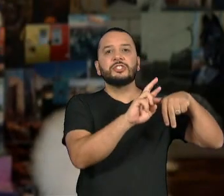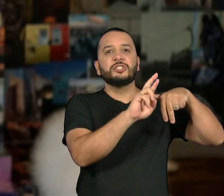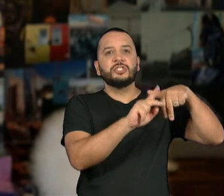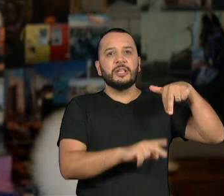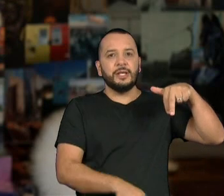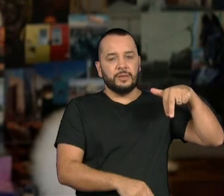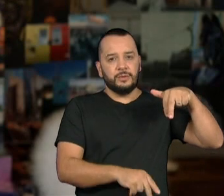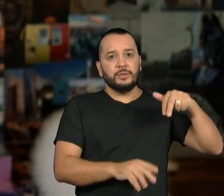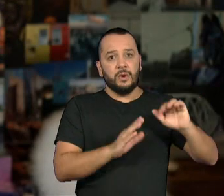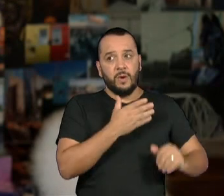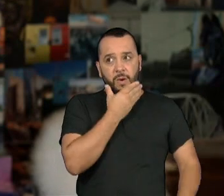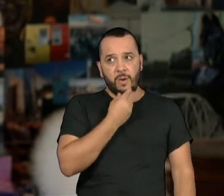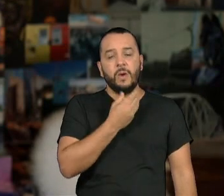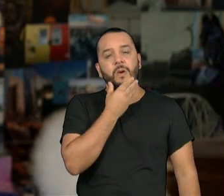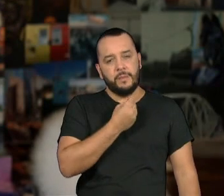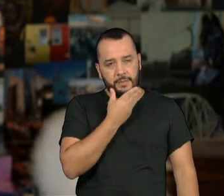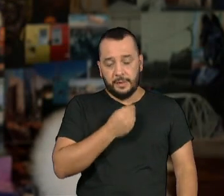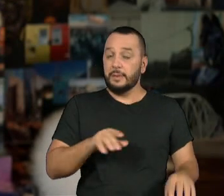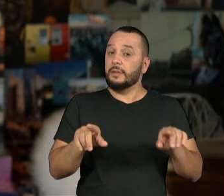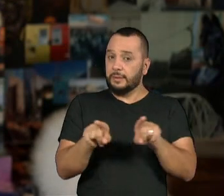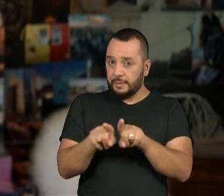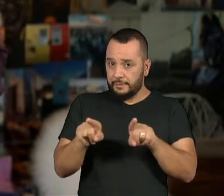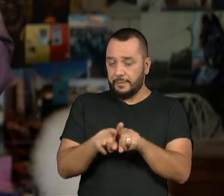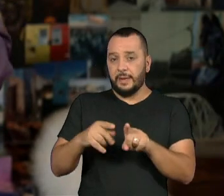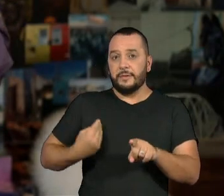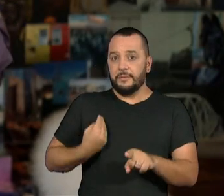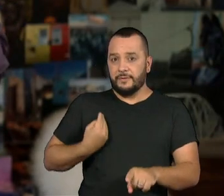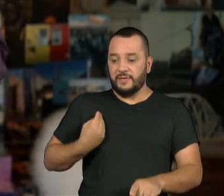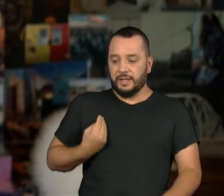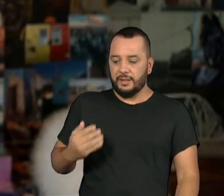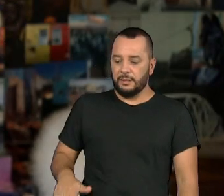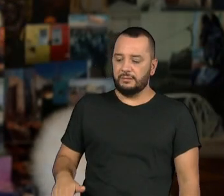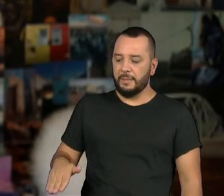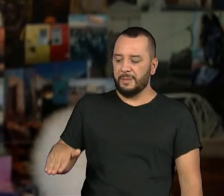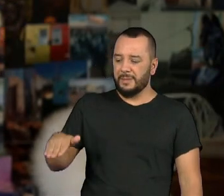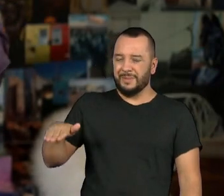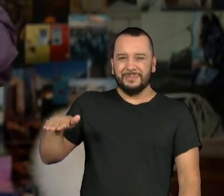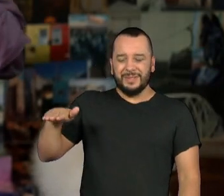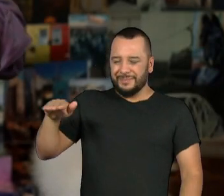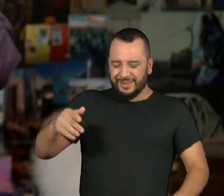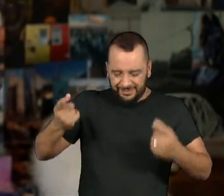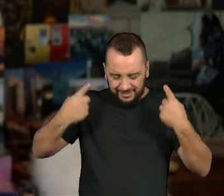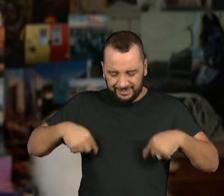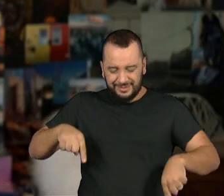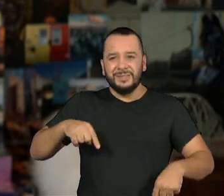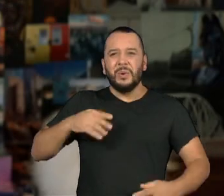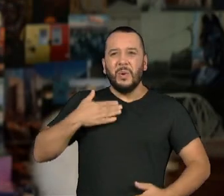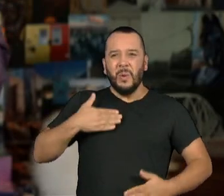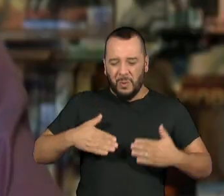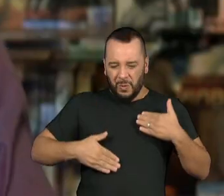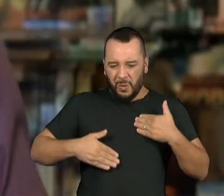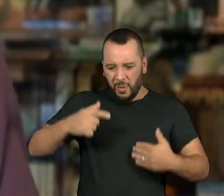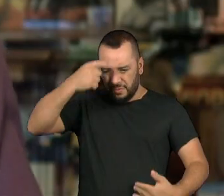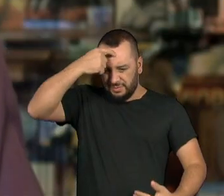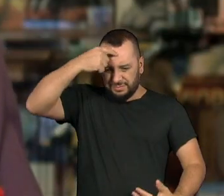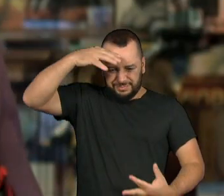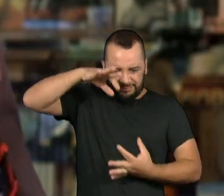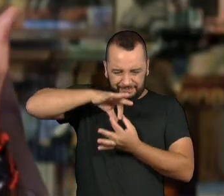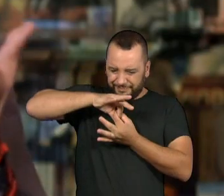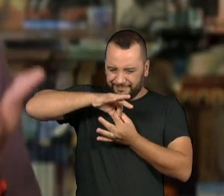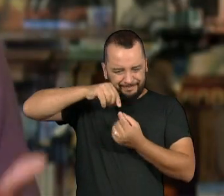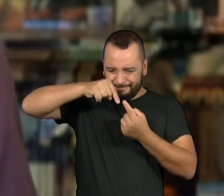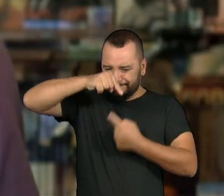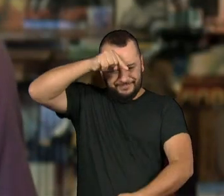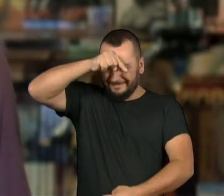mas, ao longo da vida delas, elas não se identificaram com esse corpo masculino e elas, então,